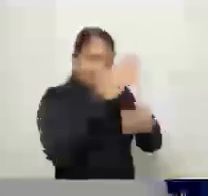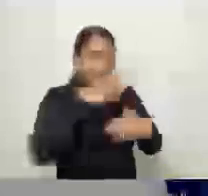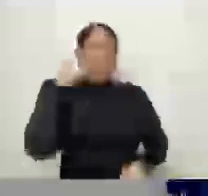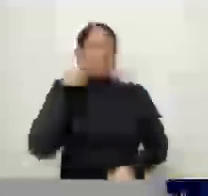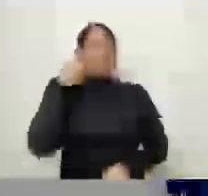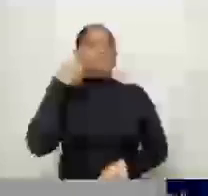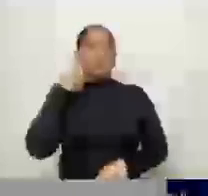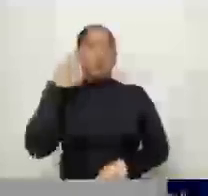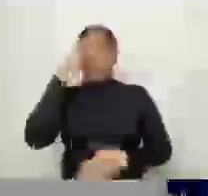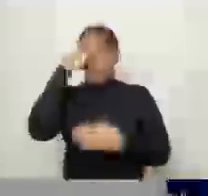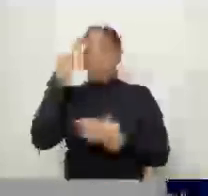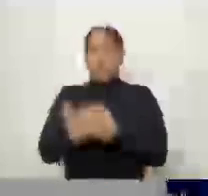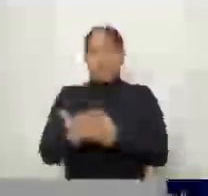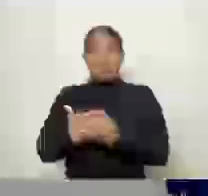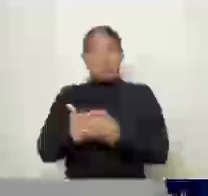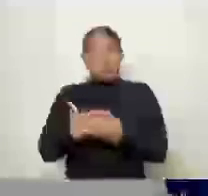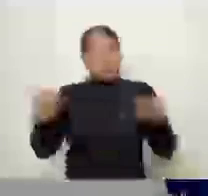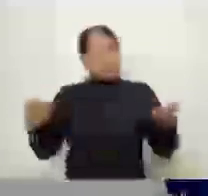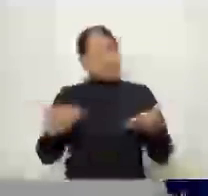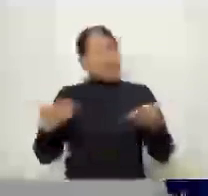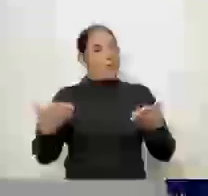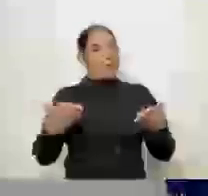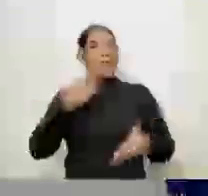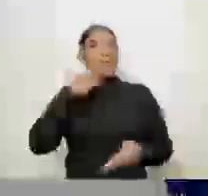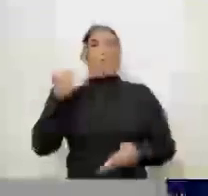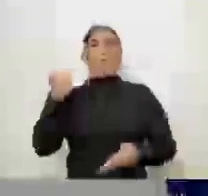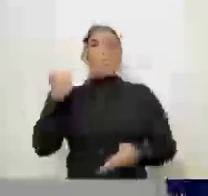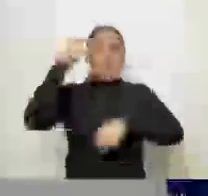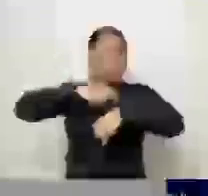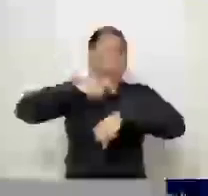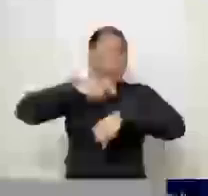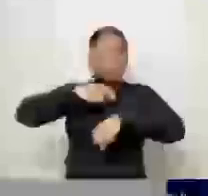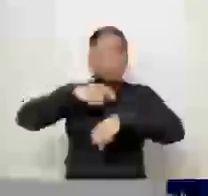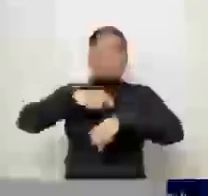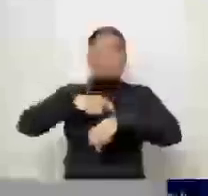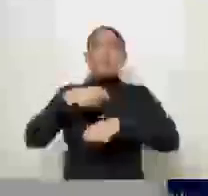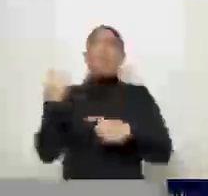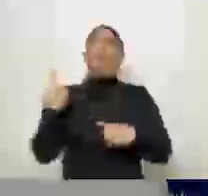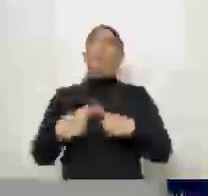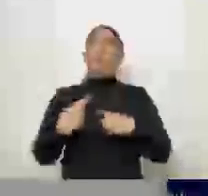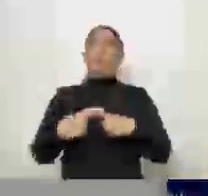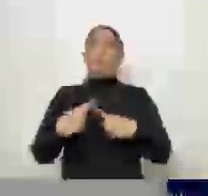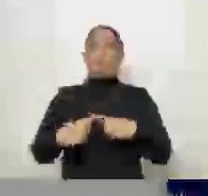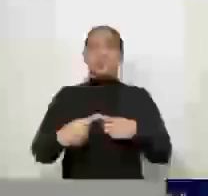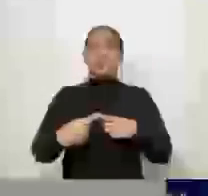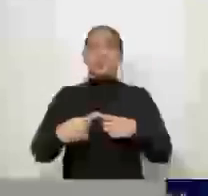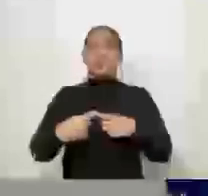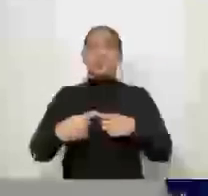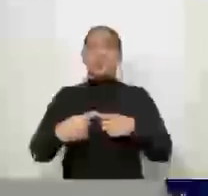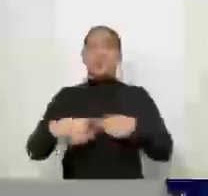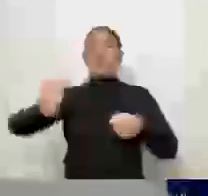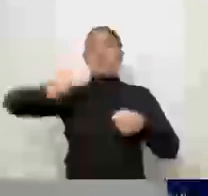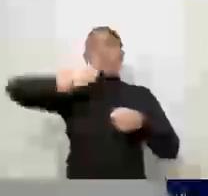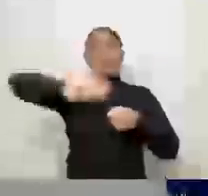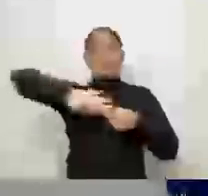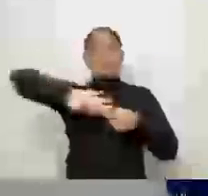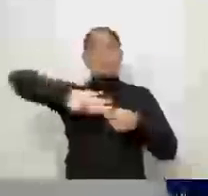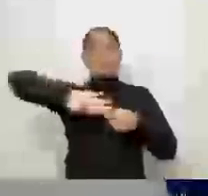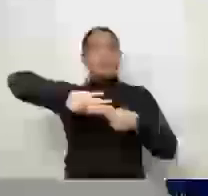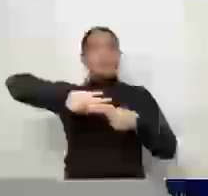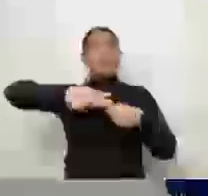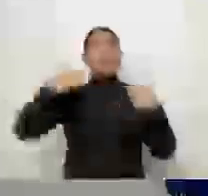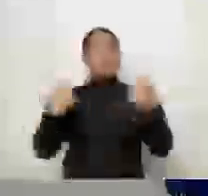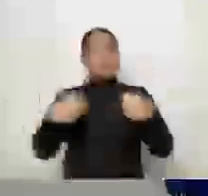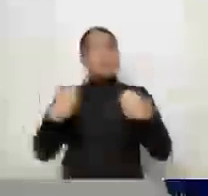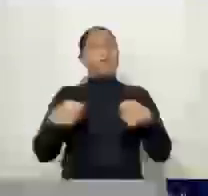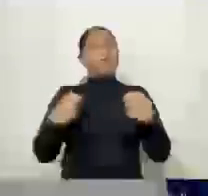triunfos e essas conquistas para o nosso município, que é a hora que eles precisam de nós. Então, agora